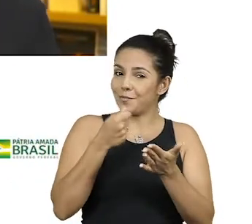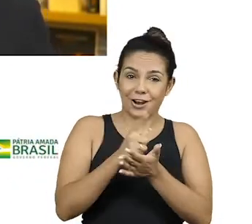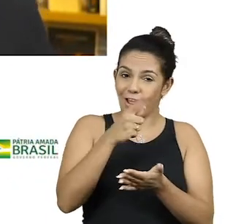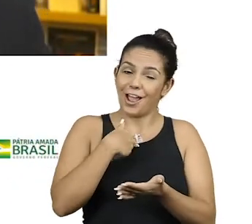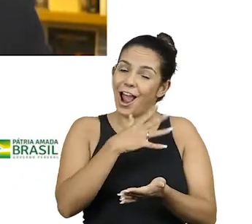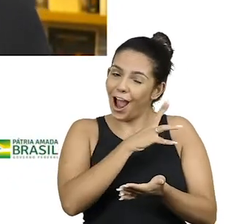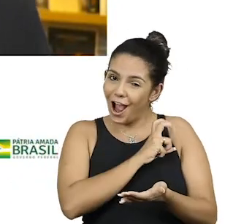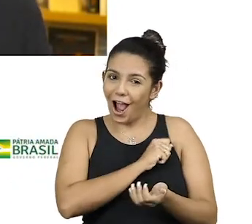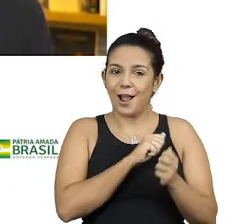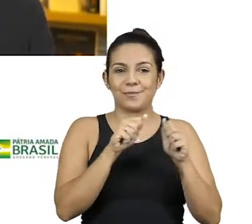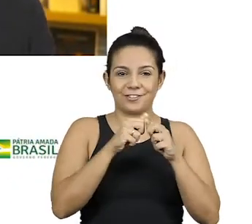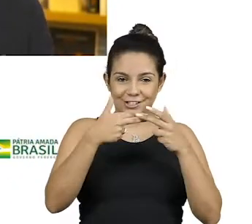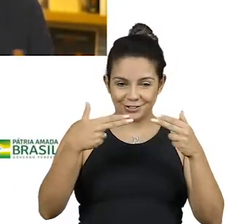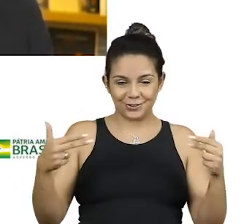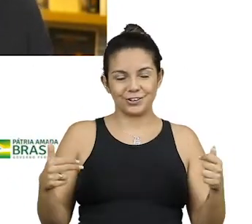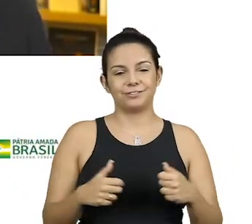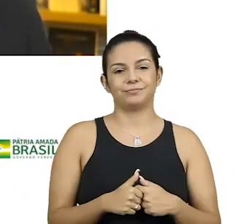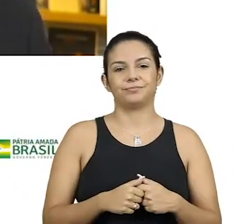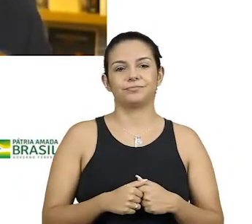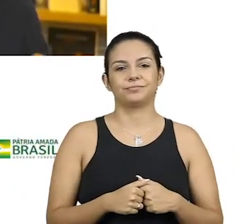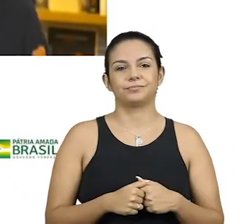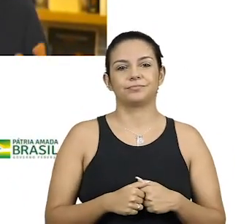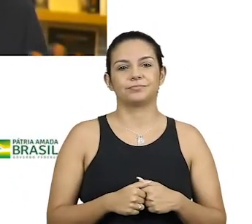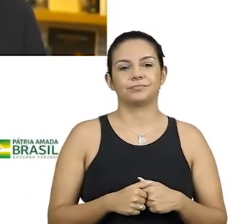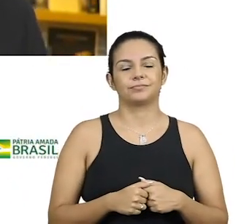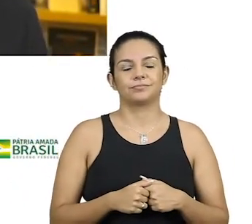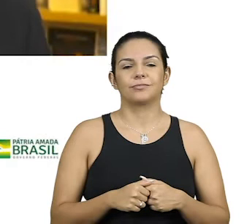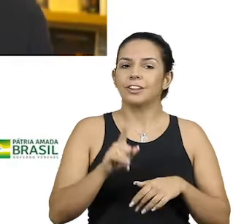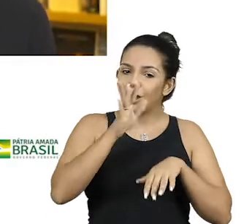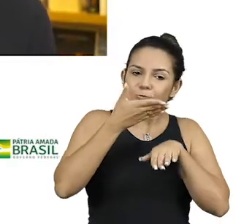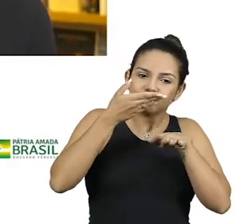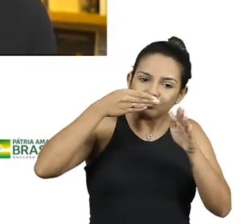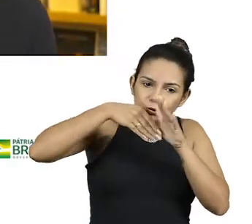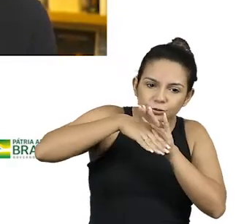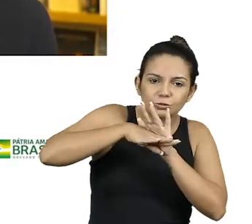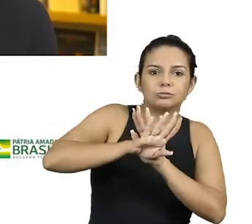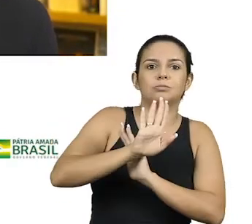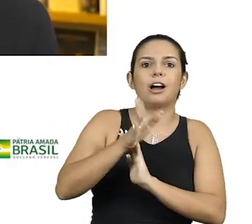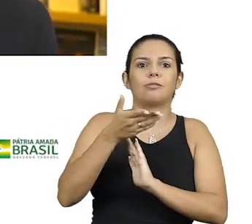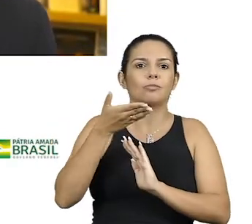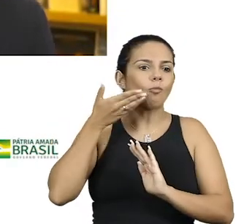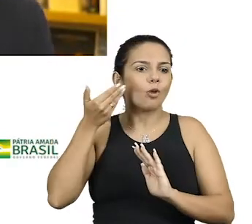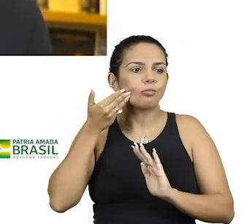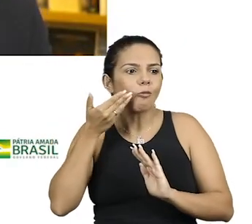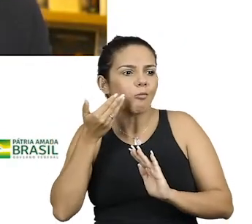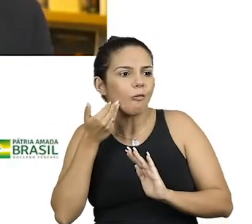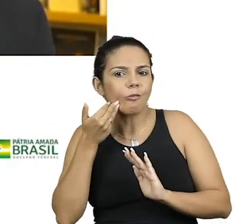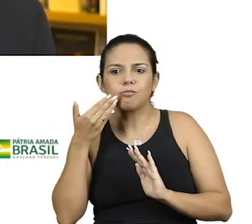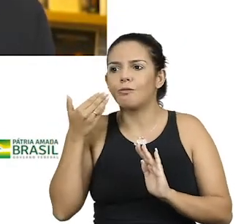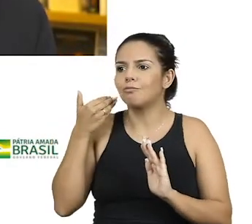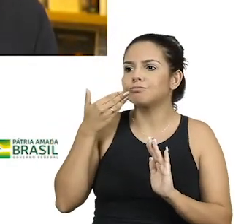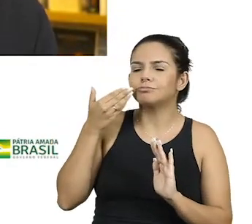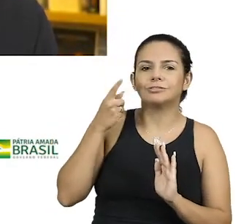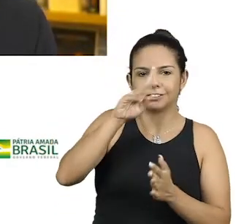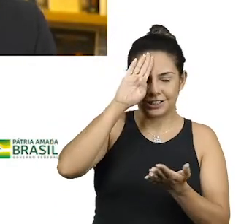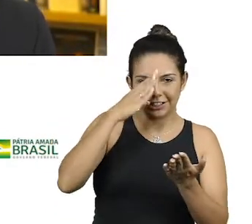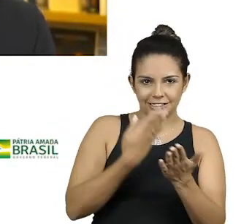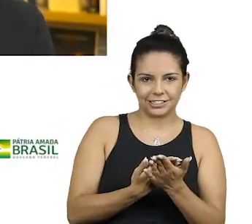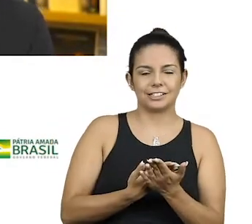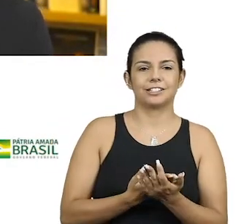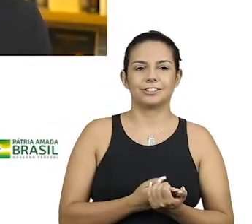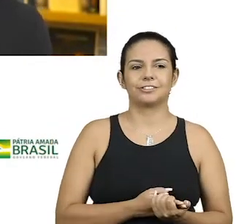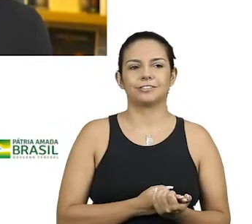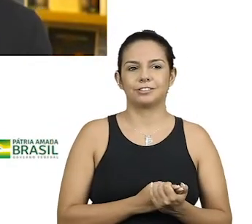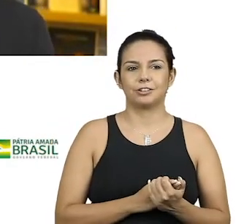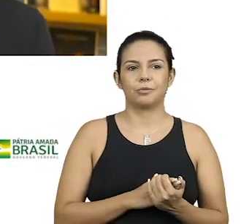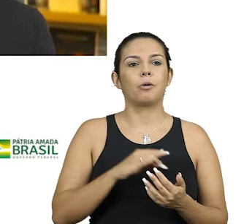de fazer essas coisas. Você vai ganhando uma certa manha, uma certa manha. Portanto, você não acredite muito nisso,